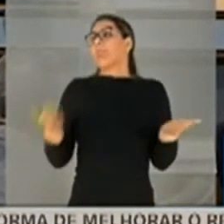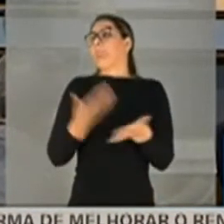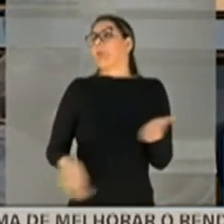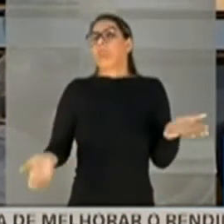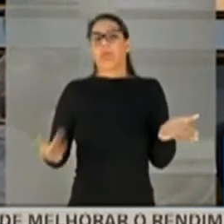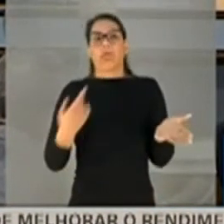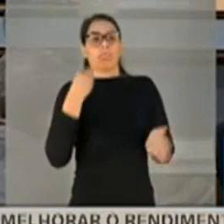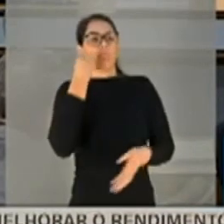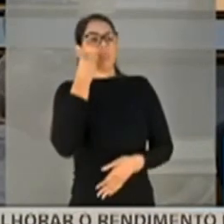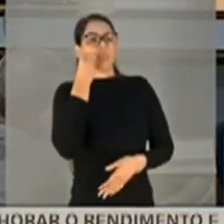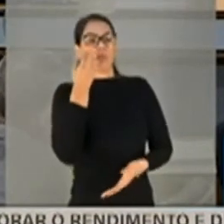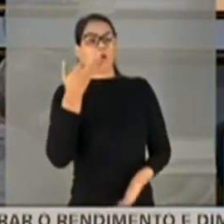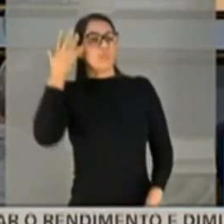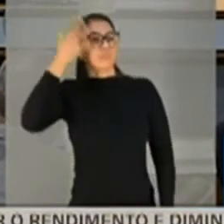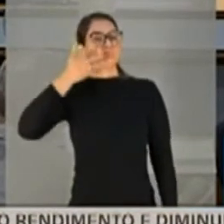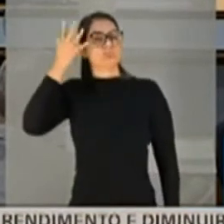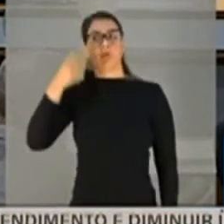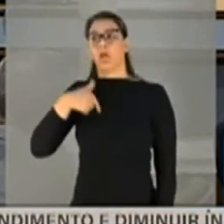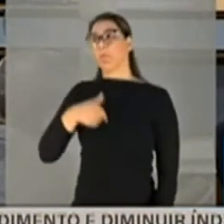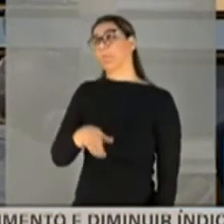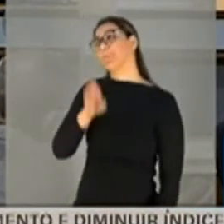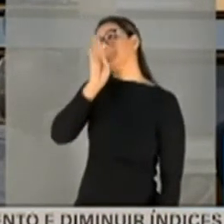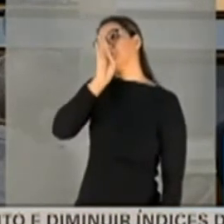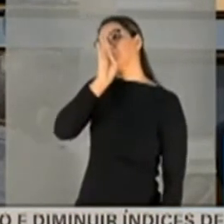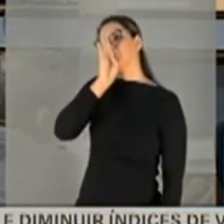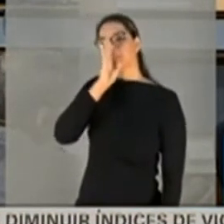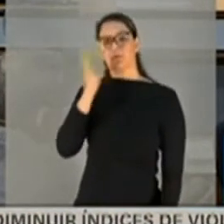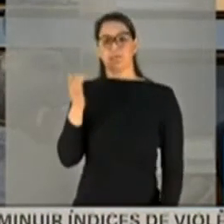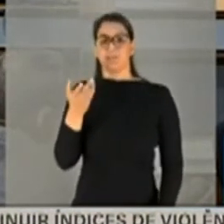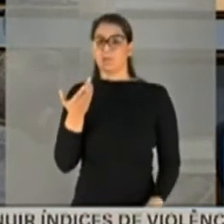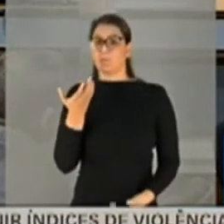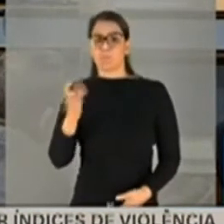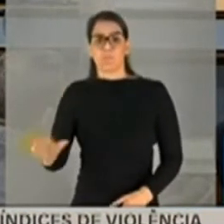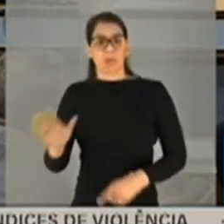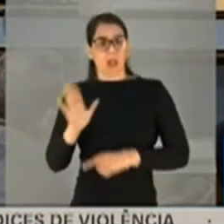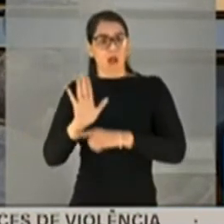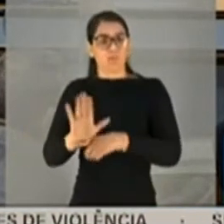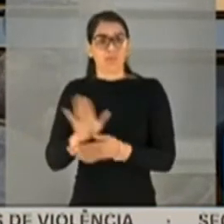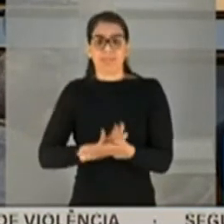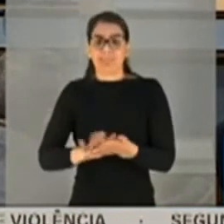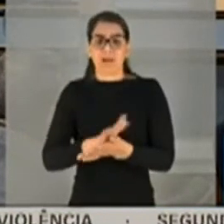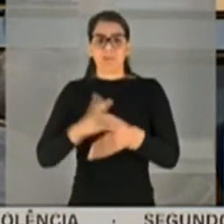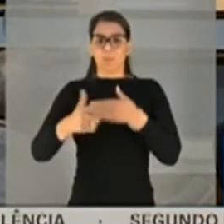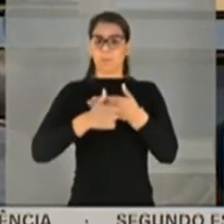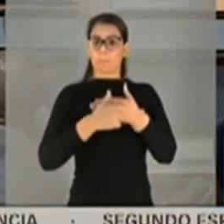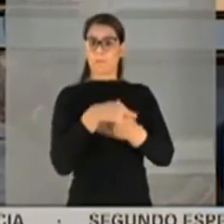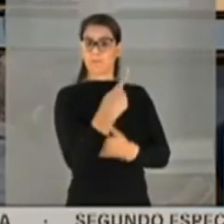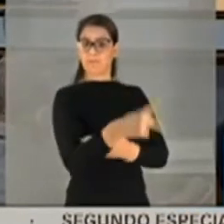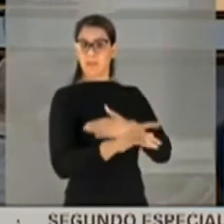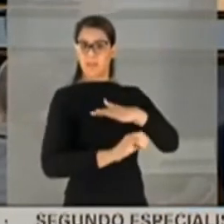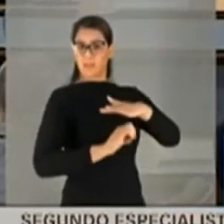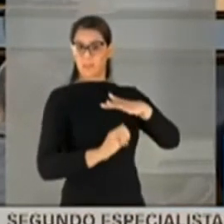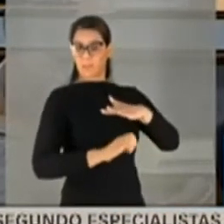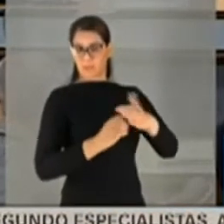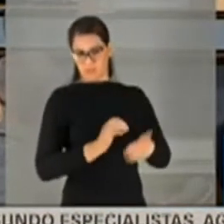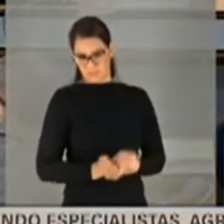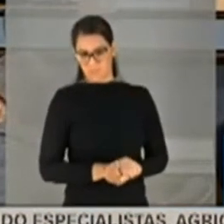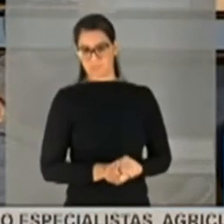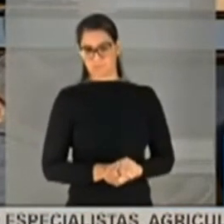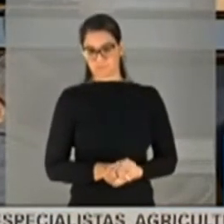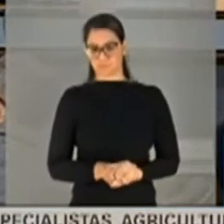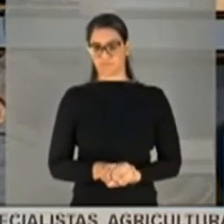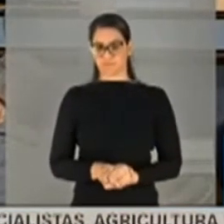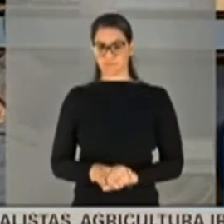e está ouvindo uma depoente que não quer colaborar, nem dizer qual é o papel dela na empresa. A decisão de V.